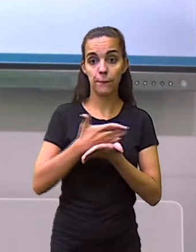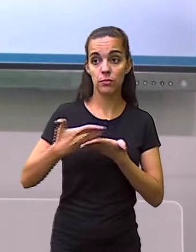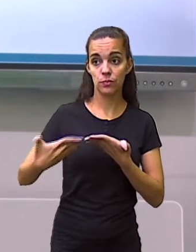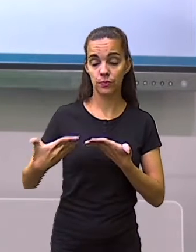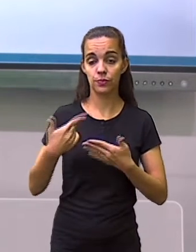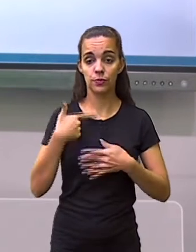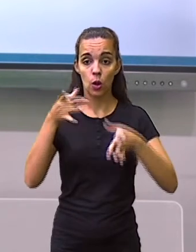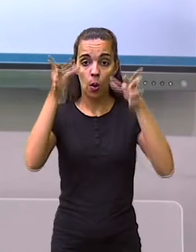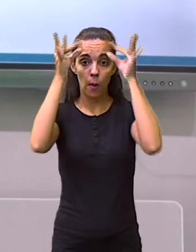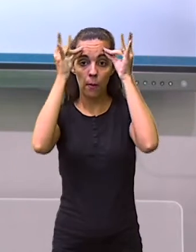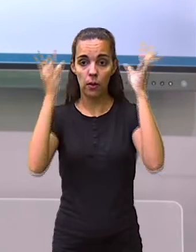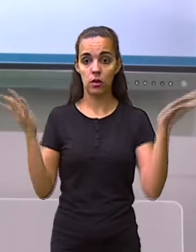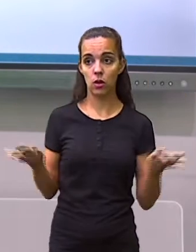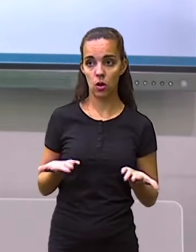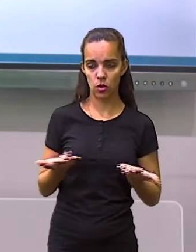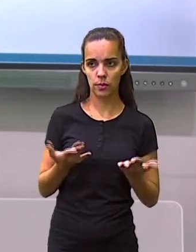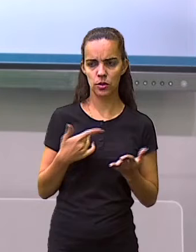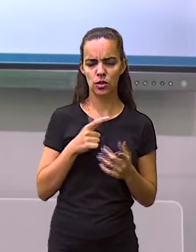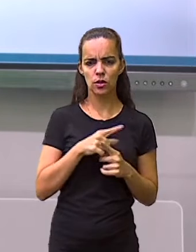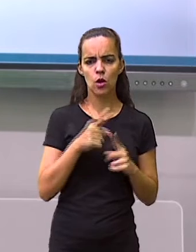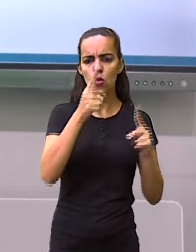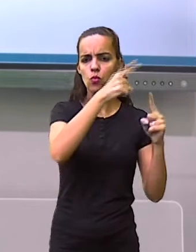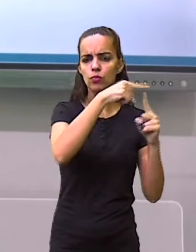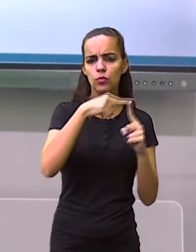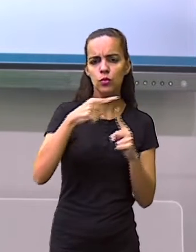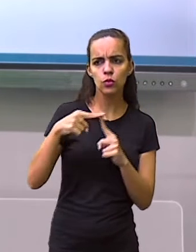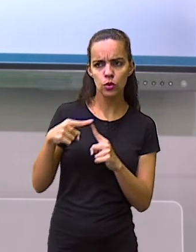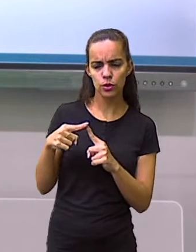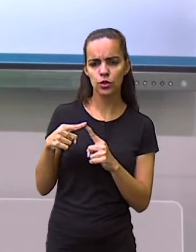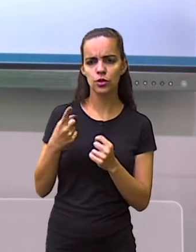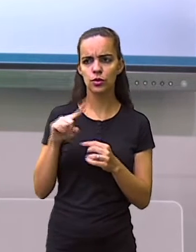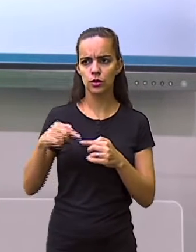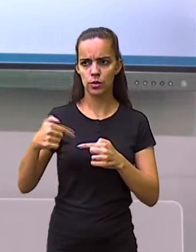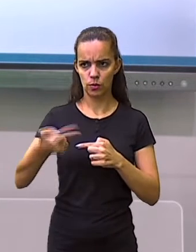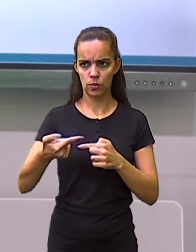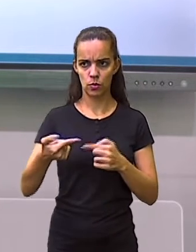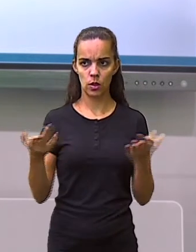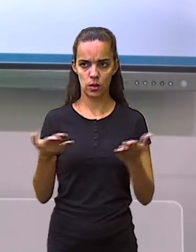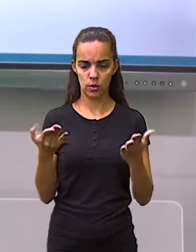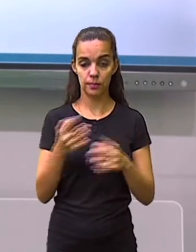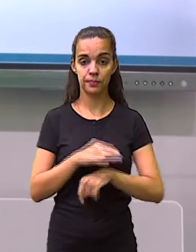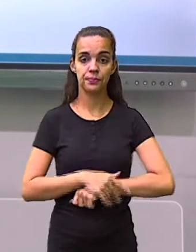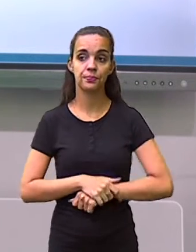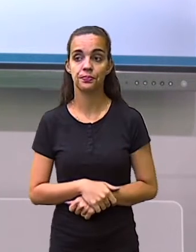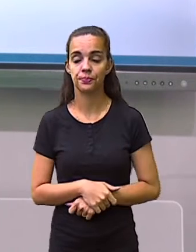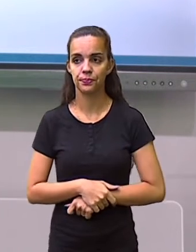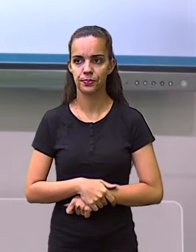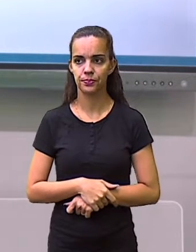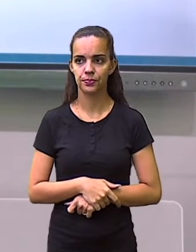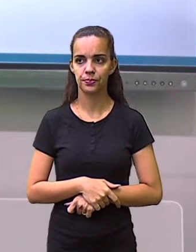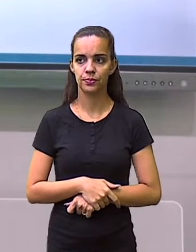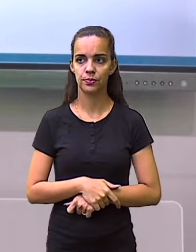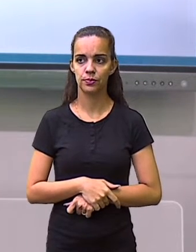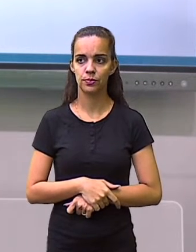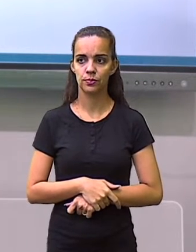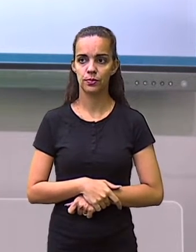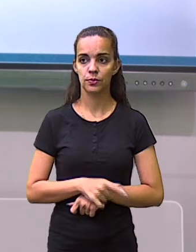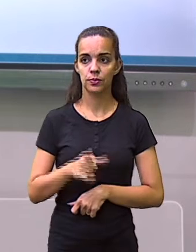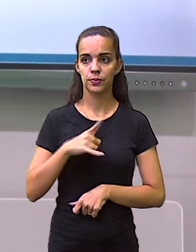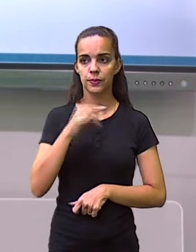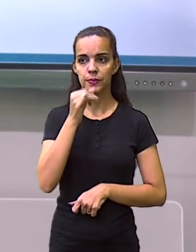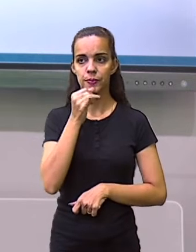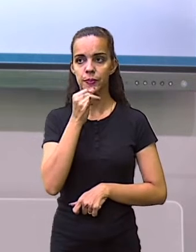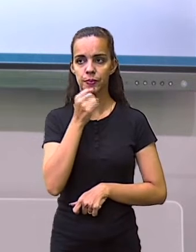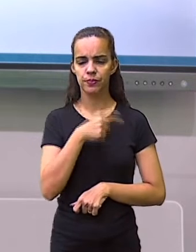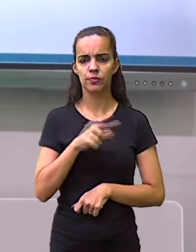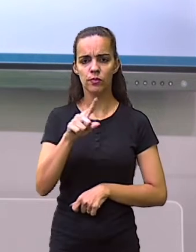compreendendo estes tipos de migração a partir deste fator aqui, considerando o espaço